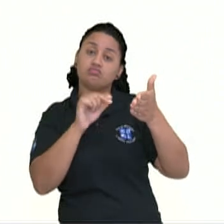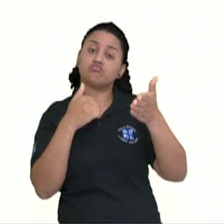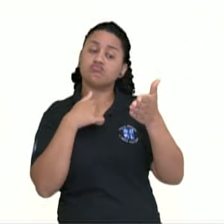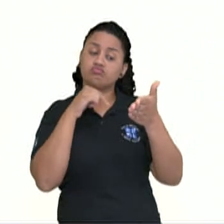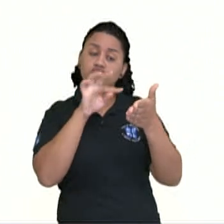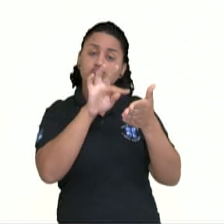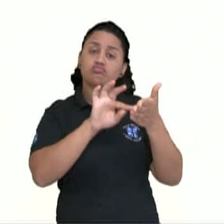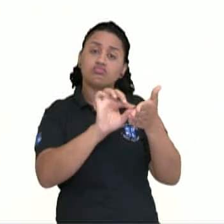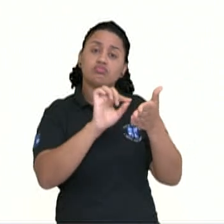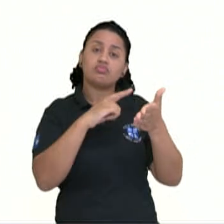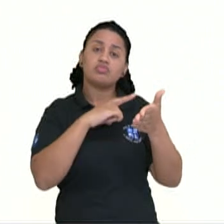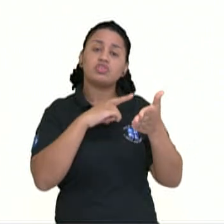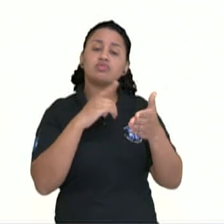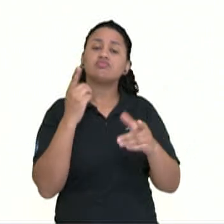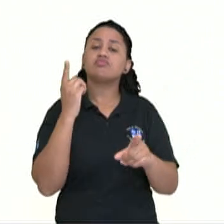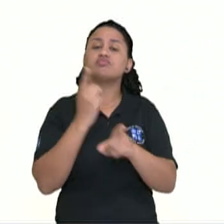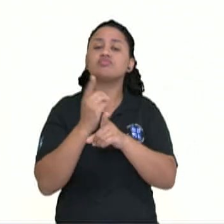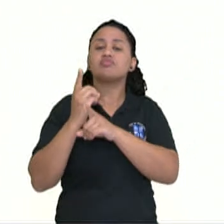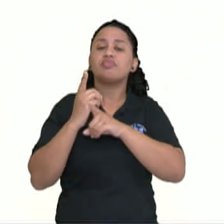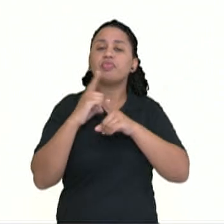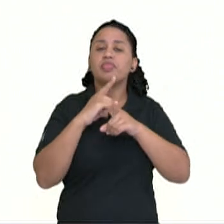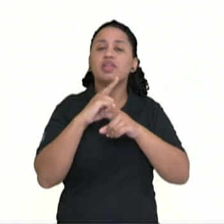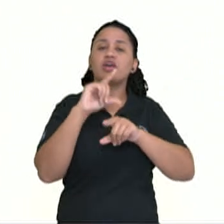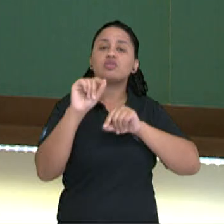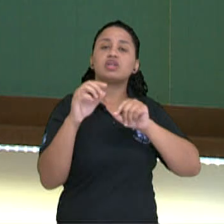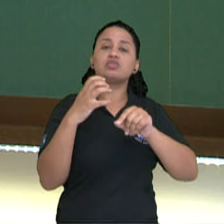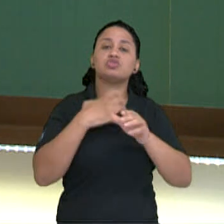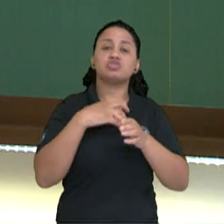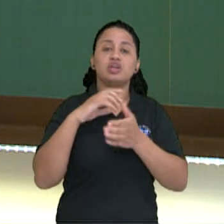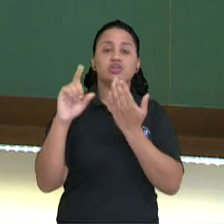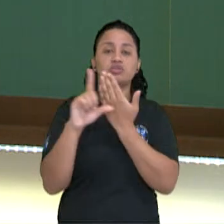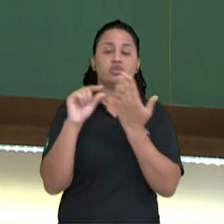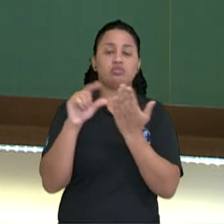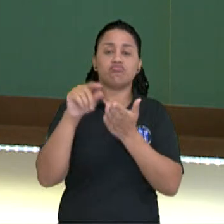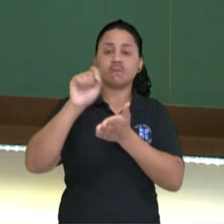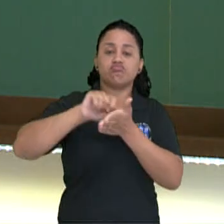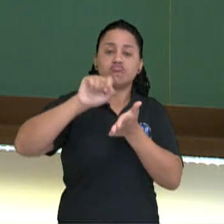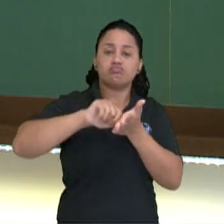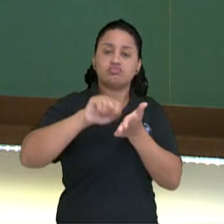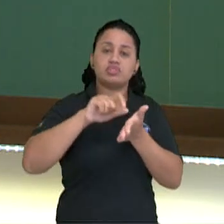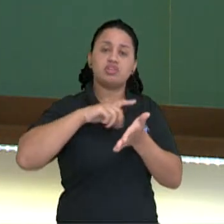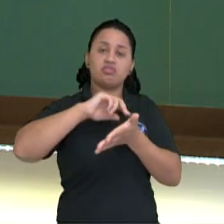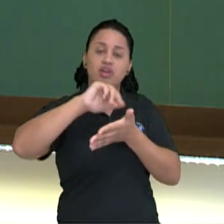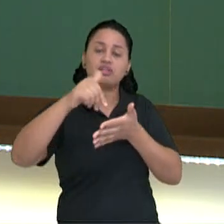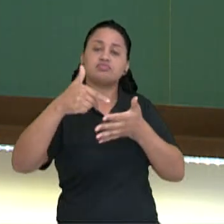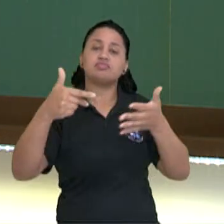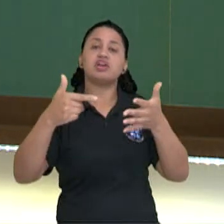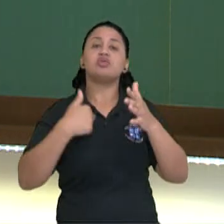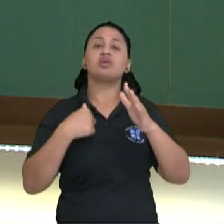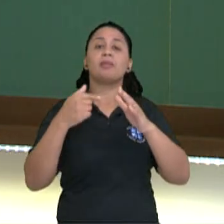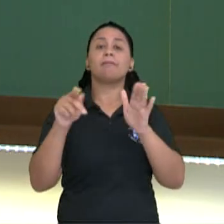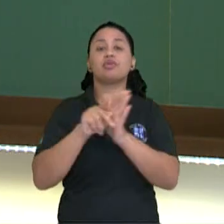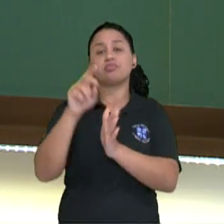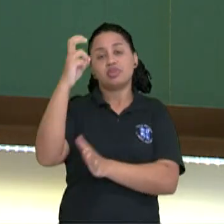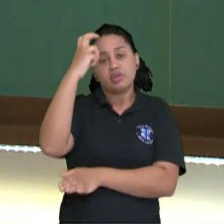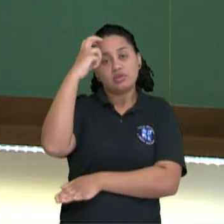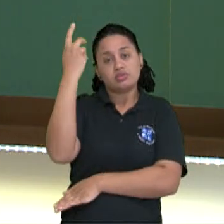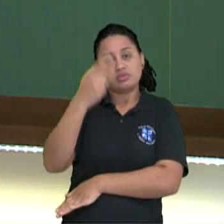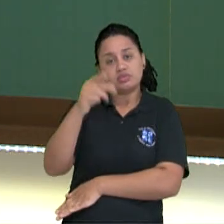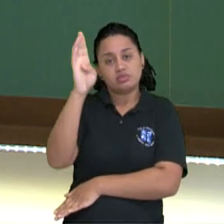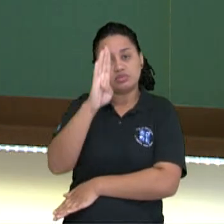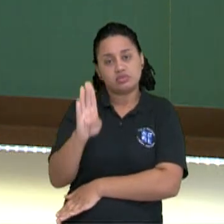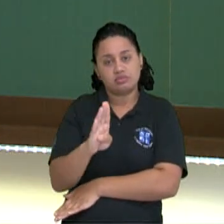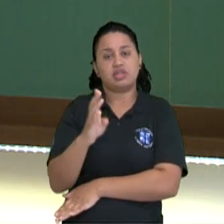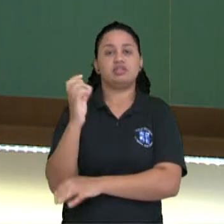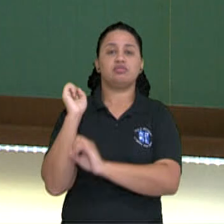texto, a gente vai encontrar, por construção do autor, muitos elementos da cultura popular brasileira, do